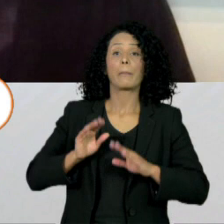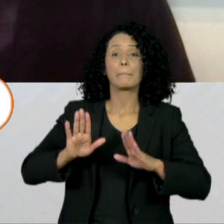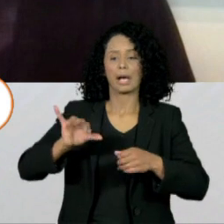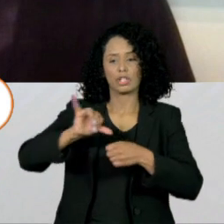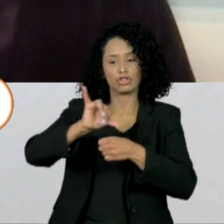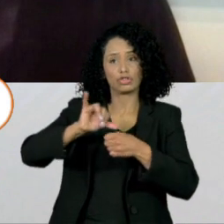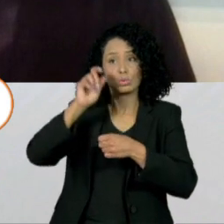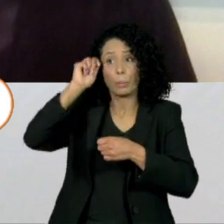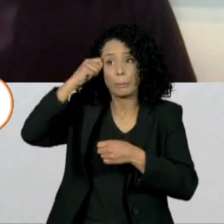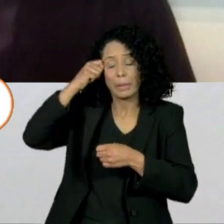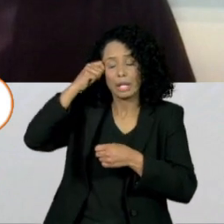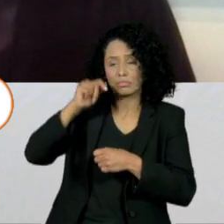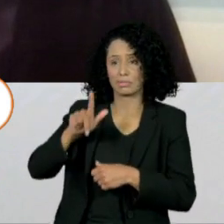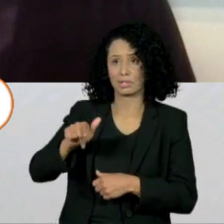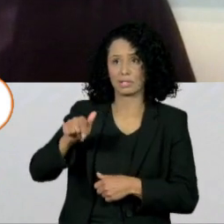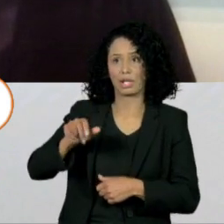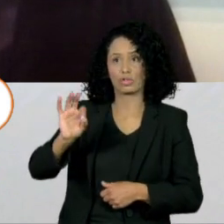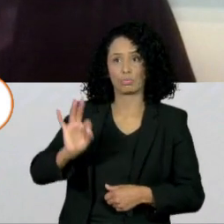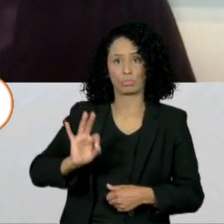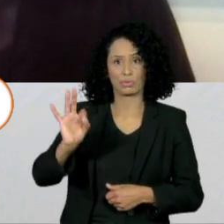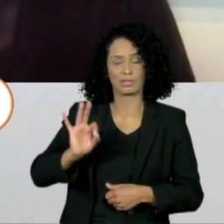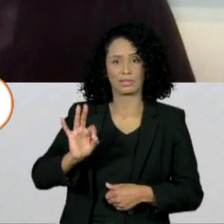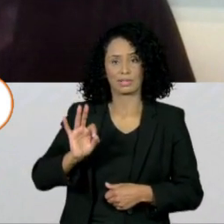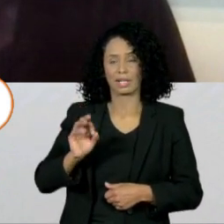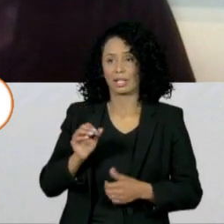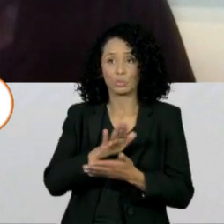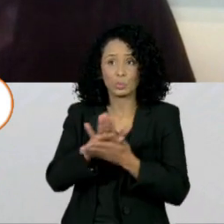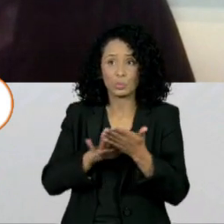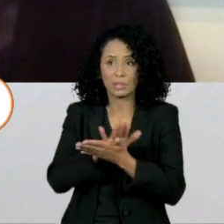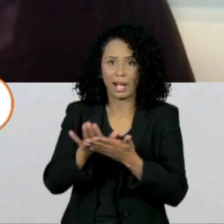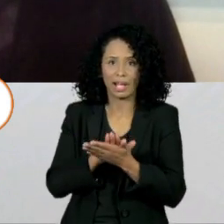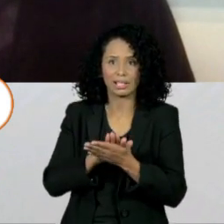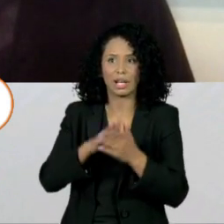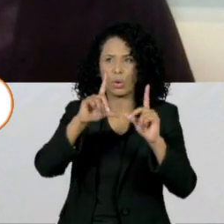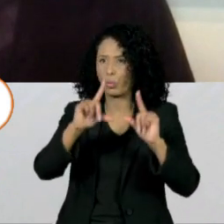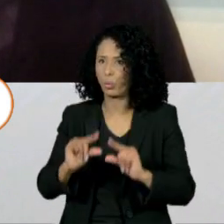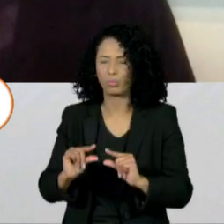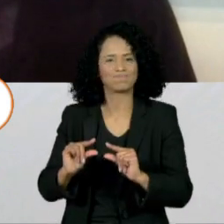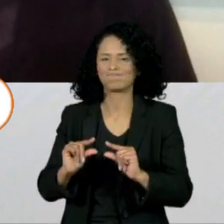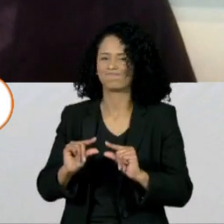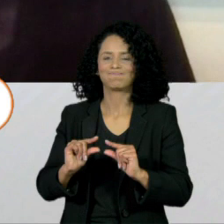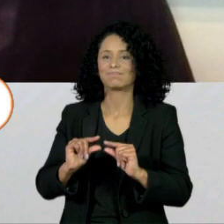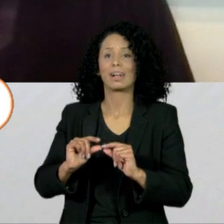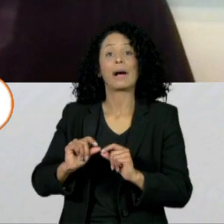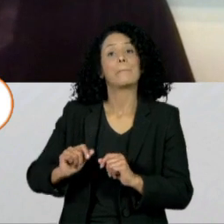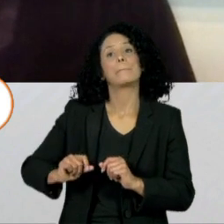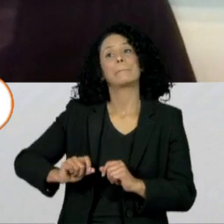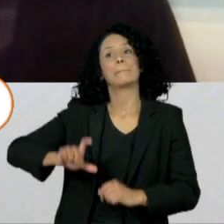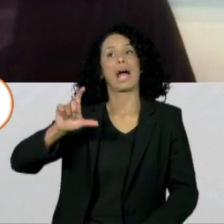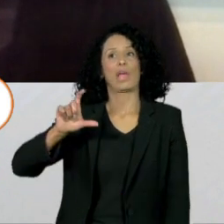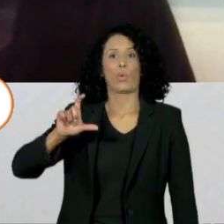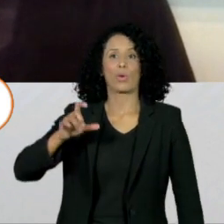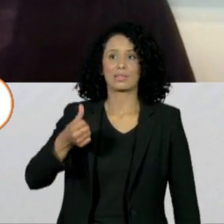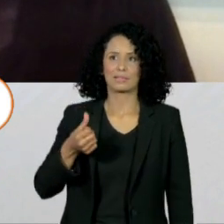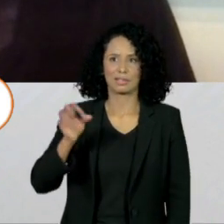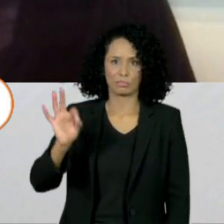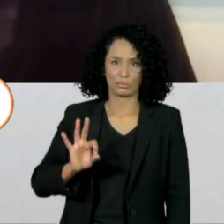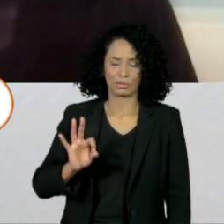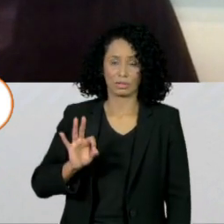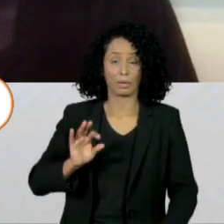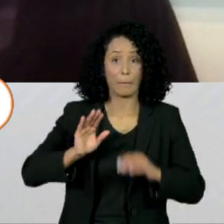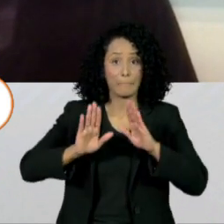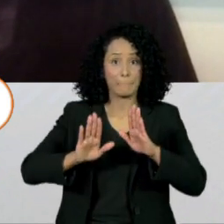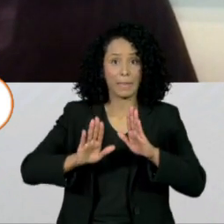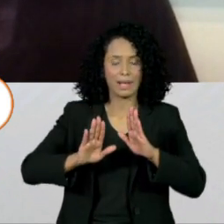17%, ao invés de queda, você vai ter um aumento de 6%. Se você zerar os 17%,